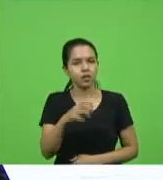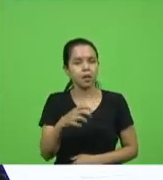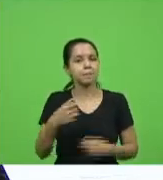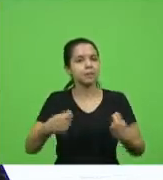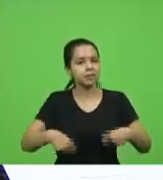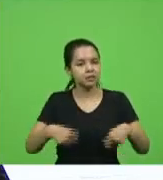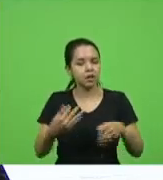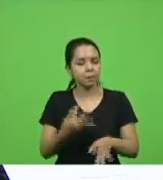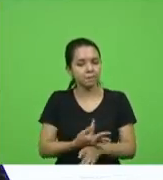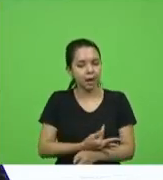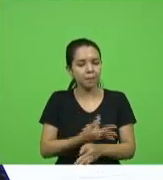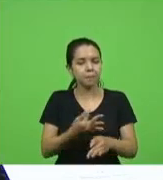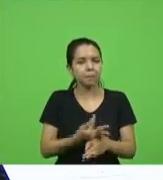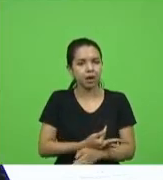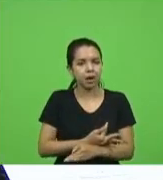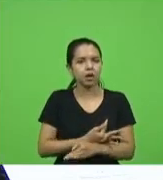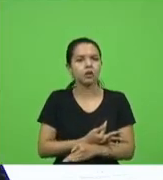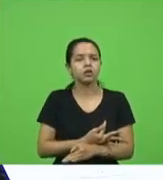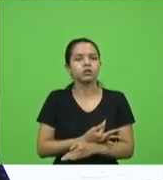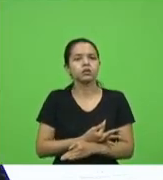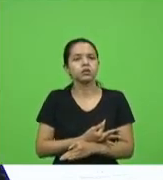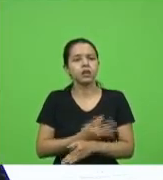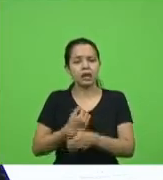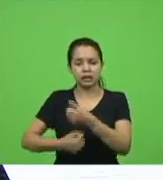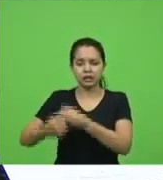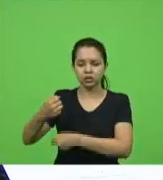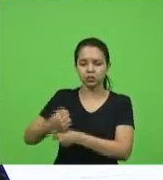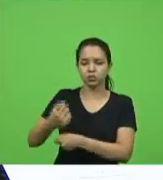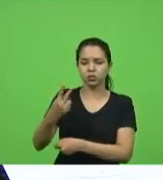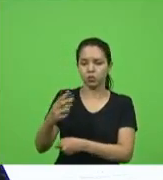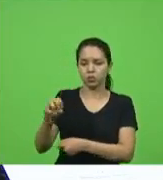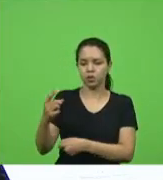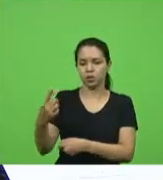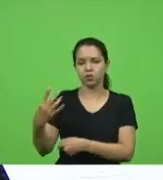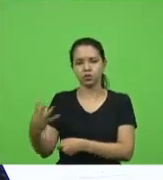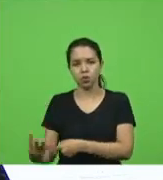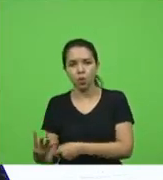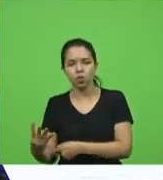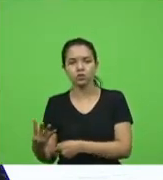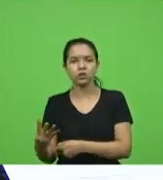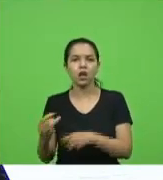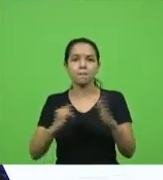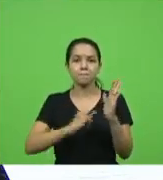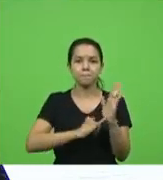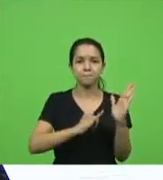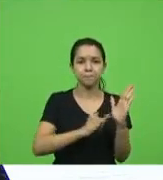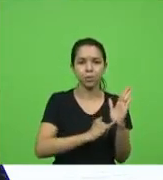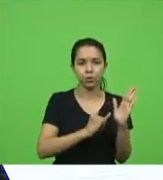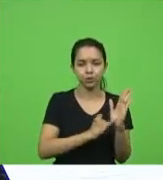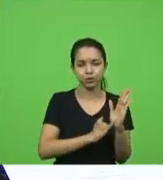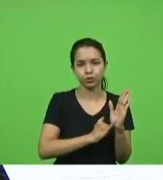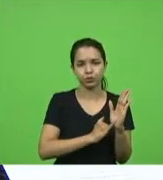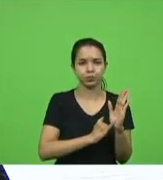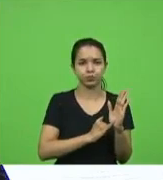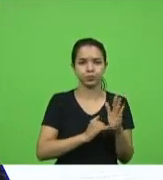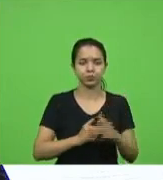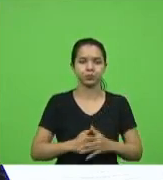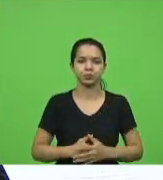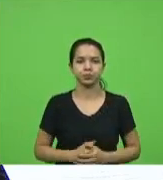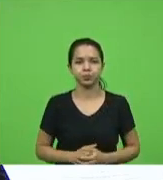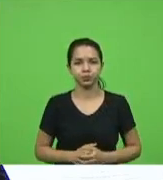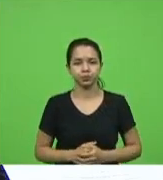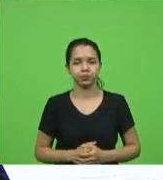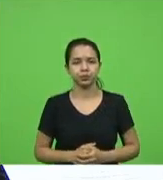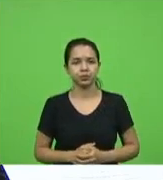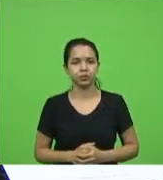suportar desde 2014 a inflação sem